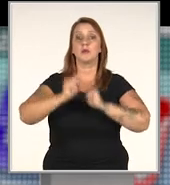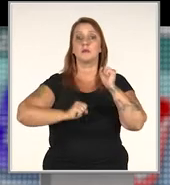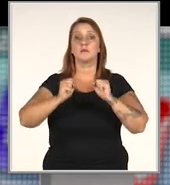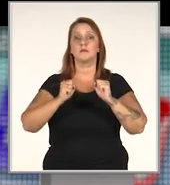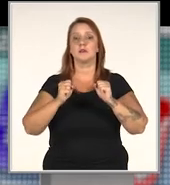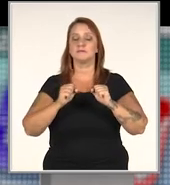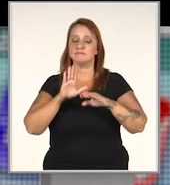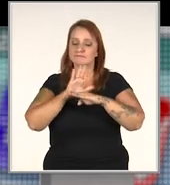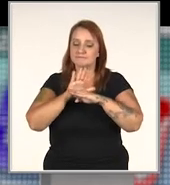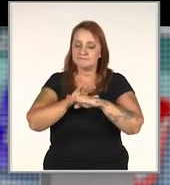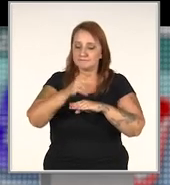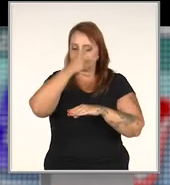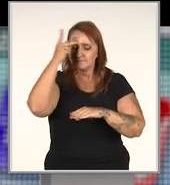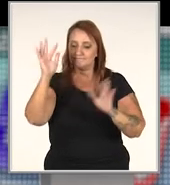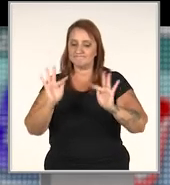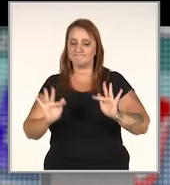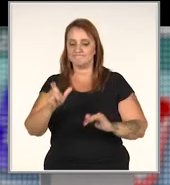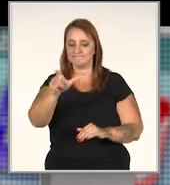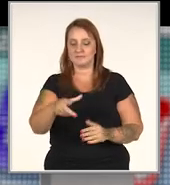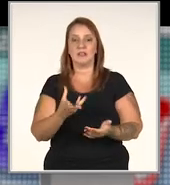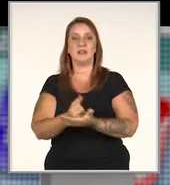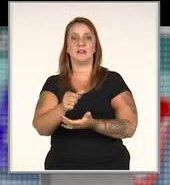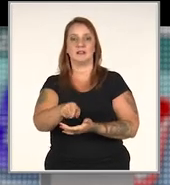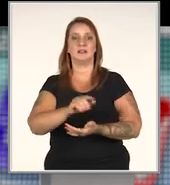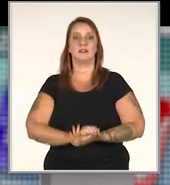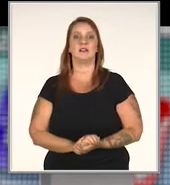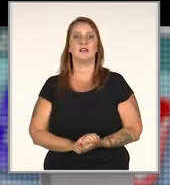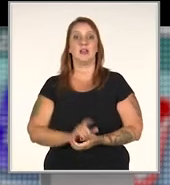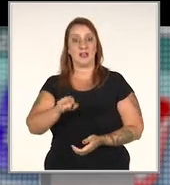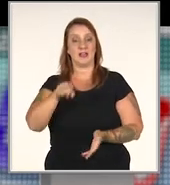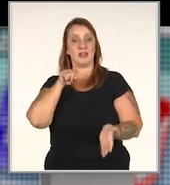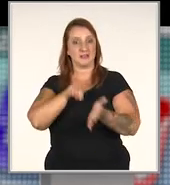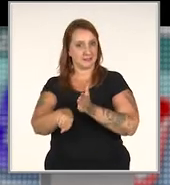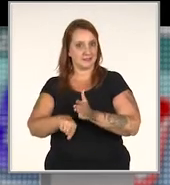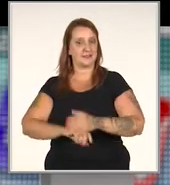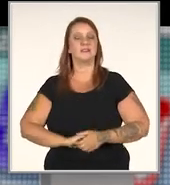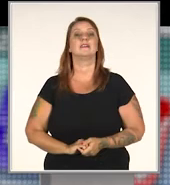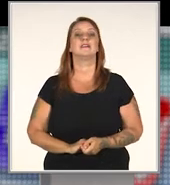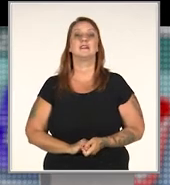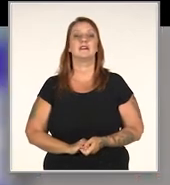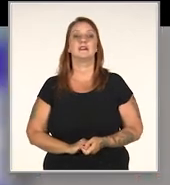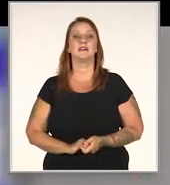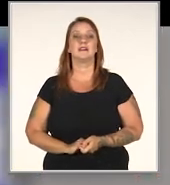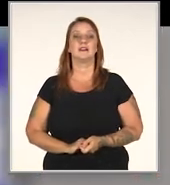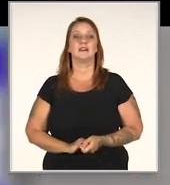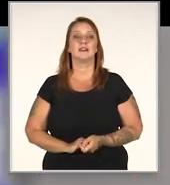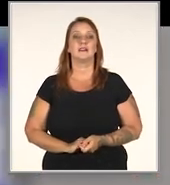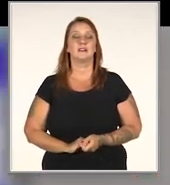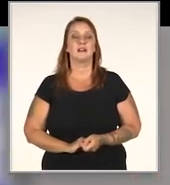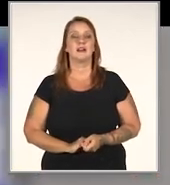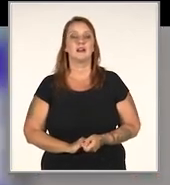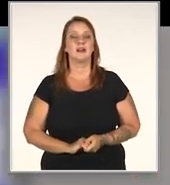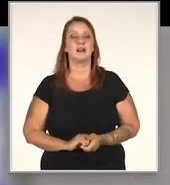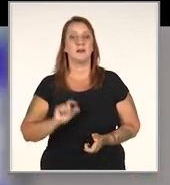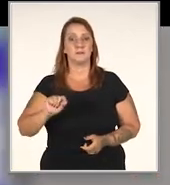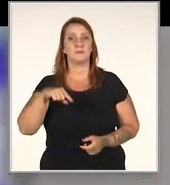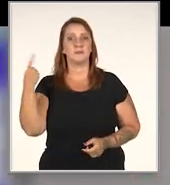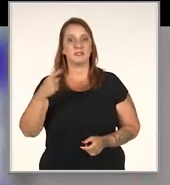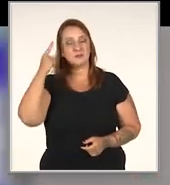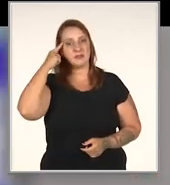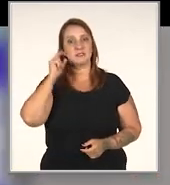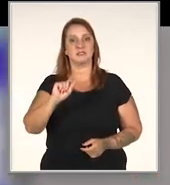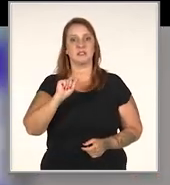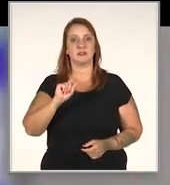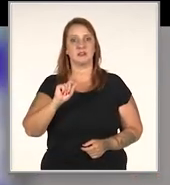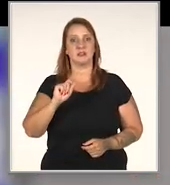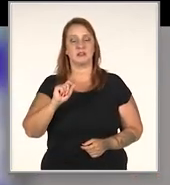como é que uma empresa pode agradar um cliente? Olha, essa é a pergunta capciosa. É a pergunta de prova. Mas a gente tem que